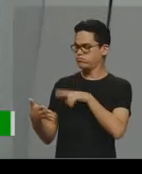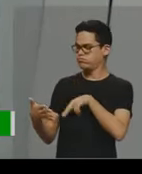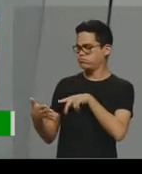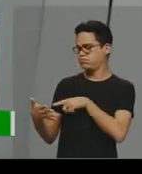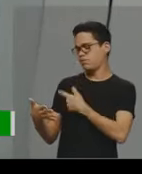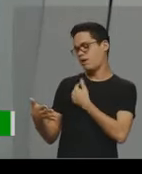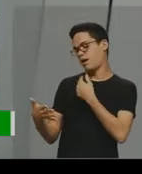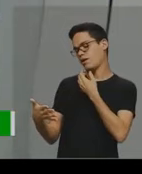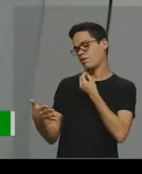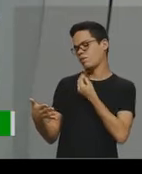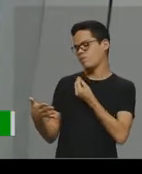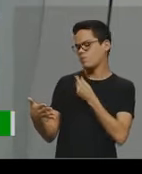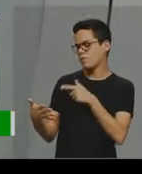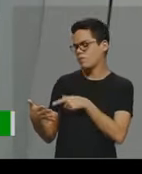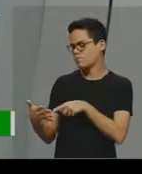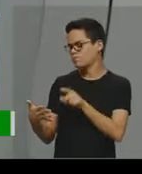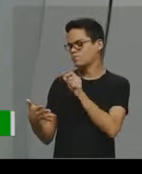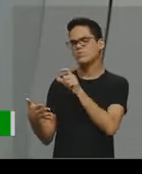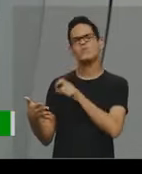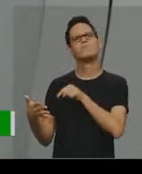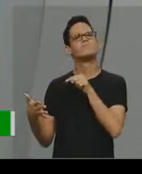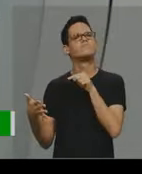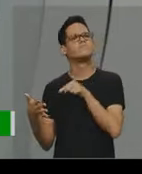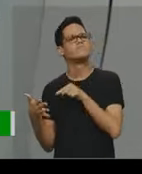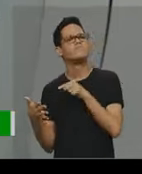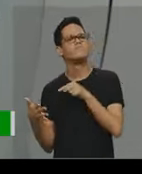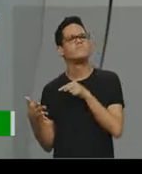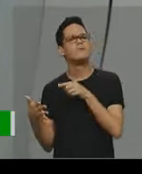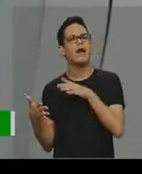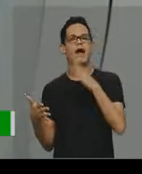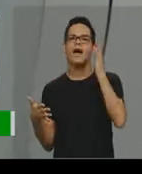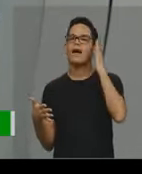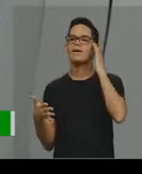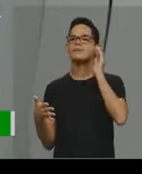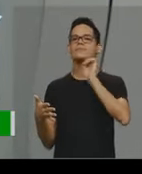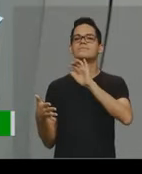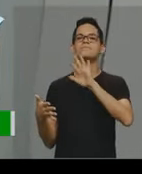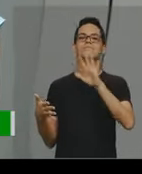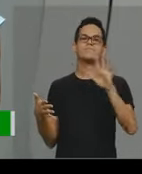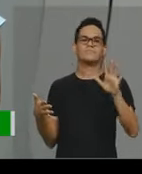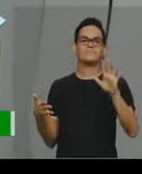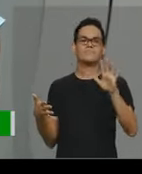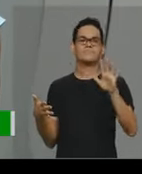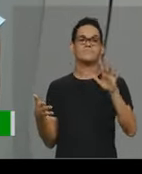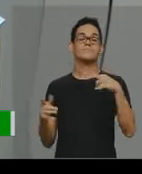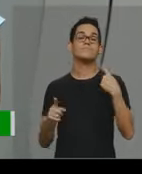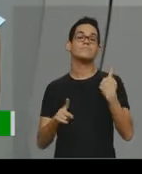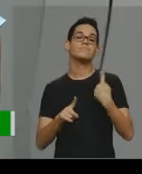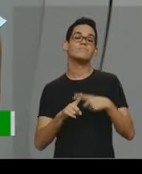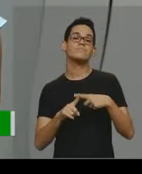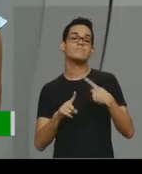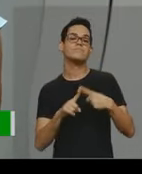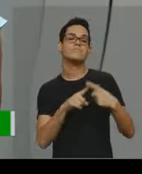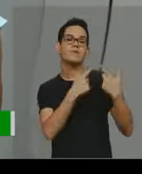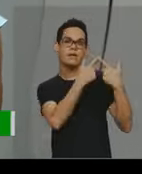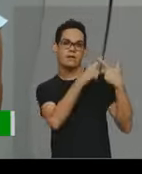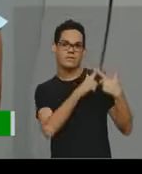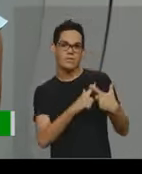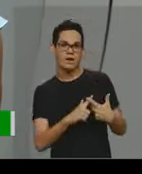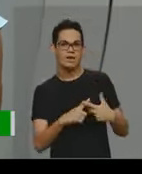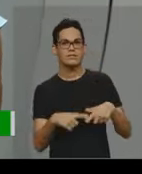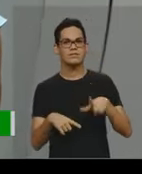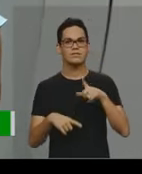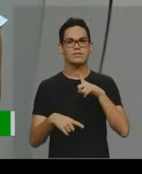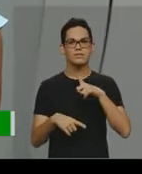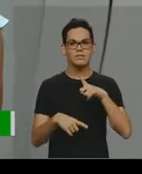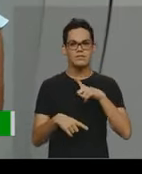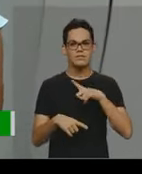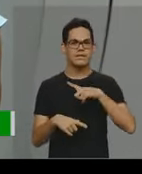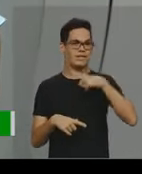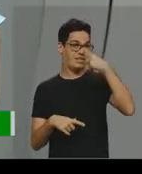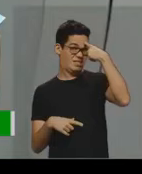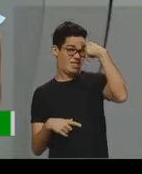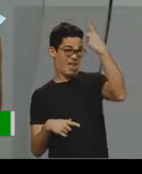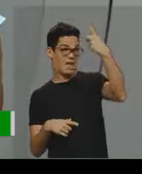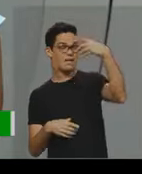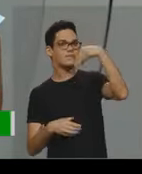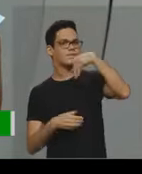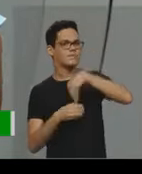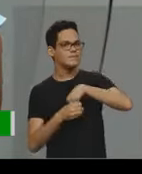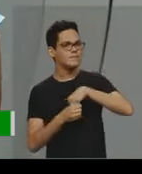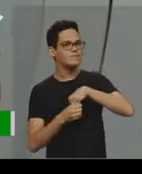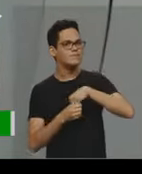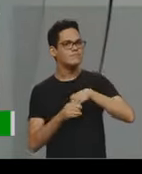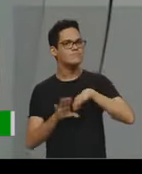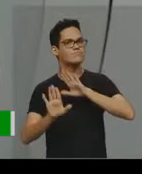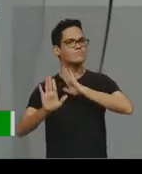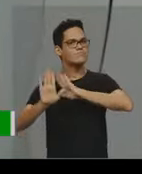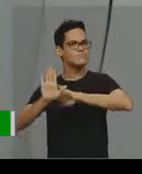interpretar, né, porque a linguagem, ela é carregada, todo discurso é carregado também de ideologias, de pensamentos, de ideias que